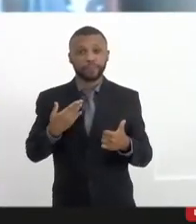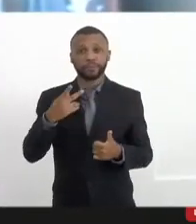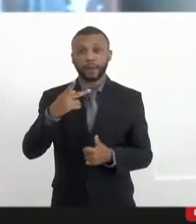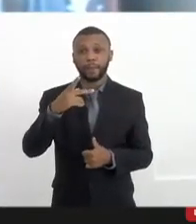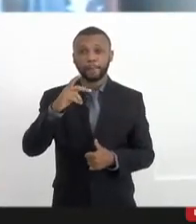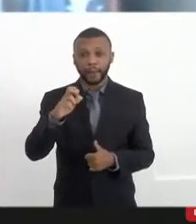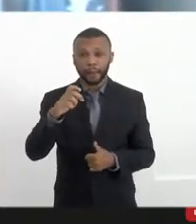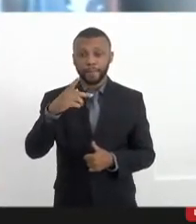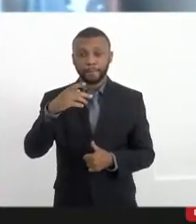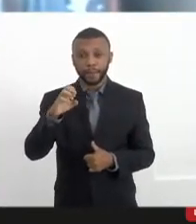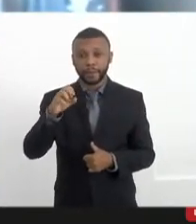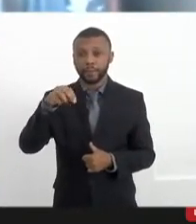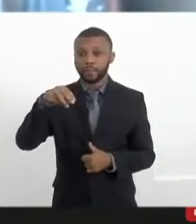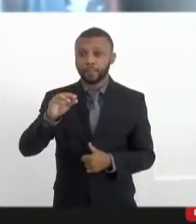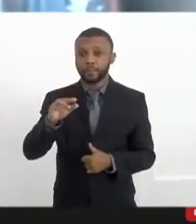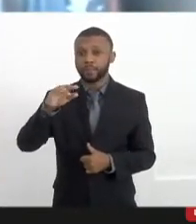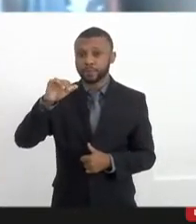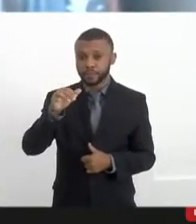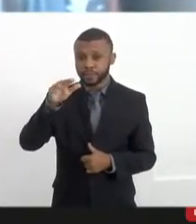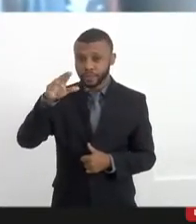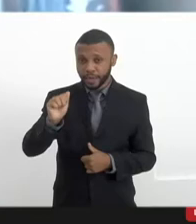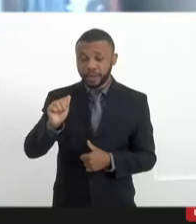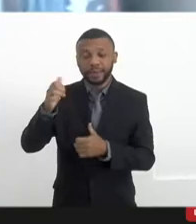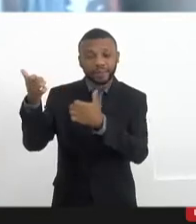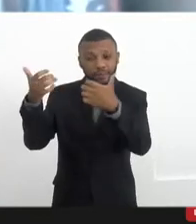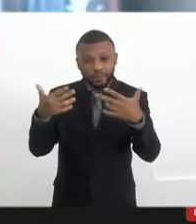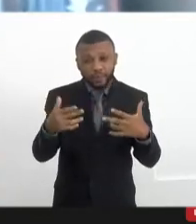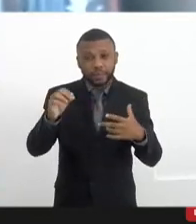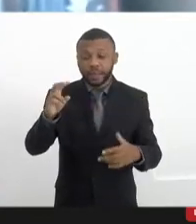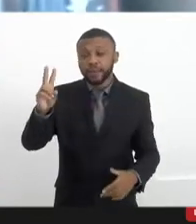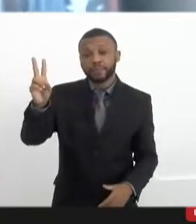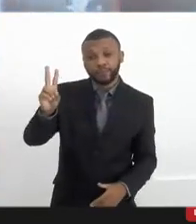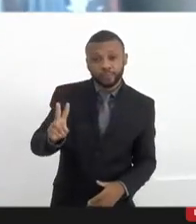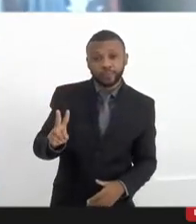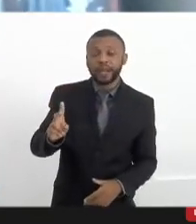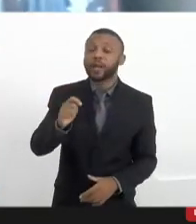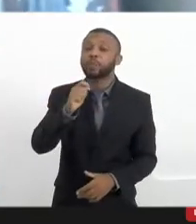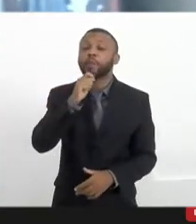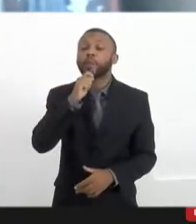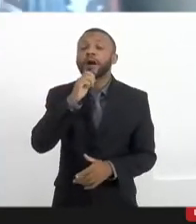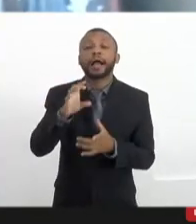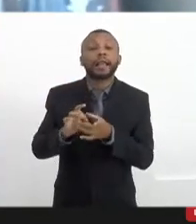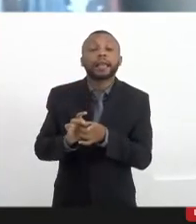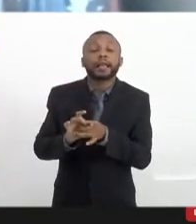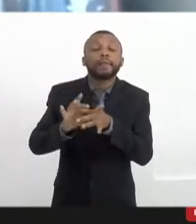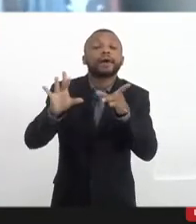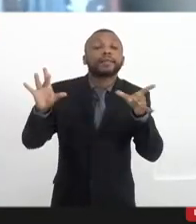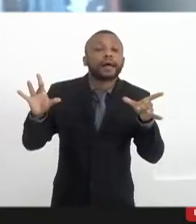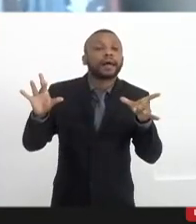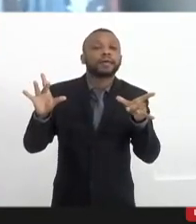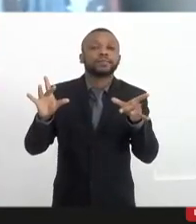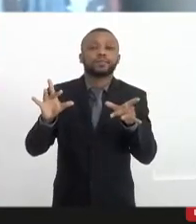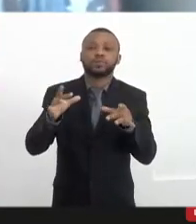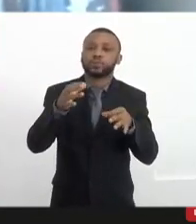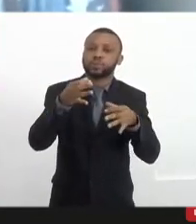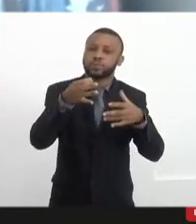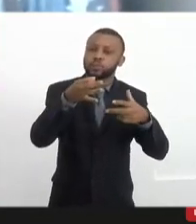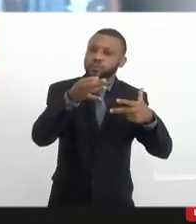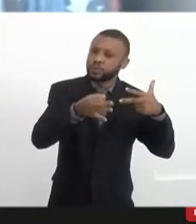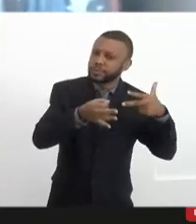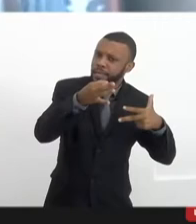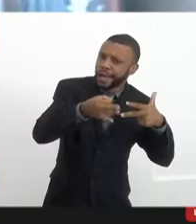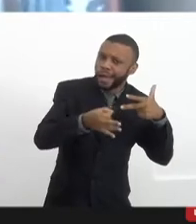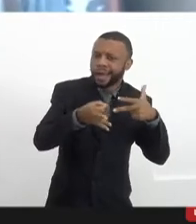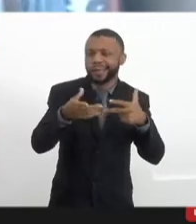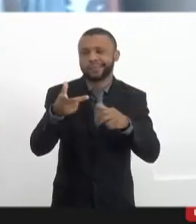Venezuela não há liberdade de expressão nem independência do judiciário. Mas esse não é o nosso tema hoje. Por que eu falo, Guilhom,